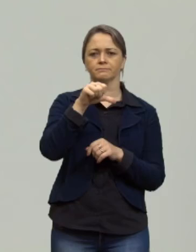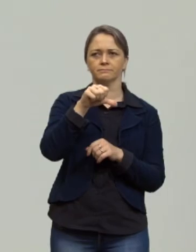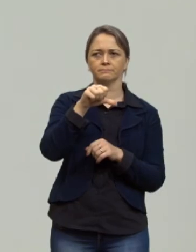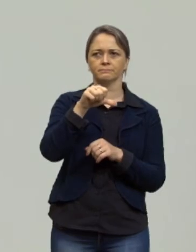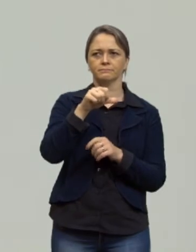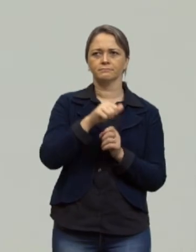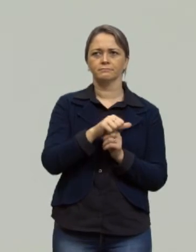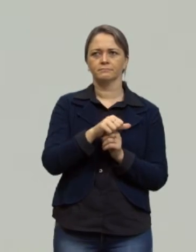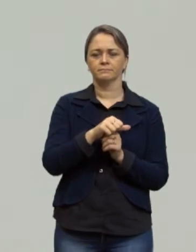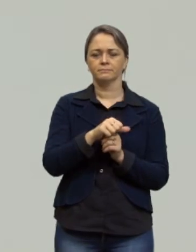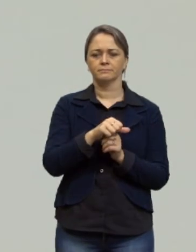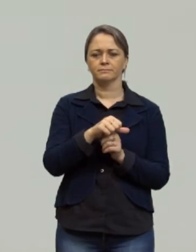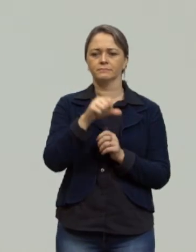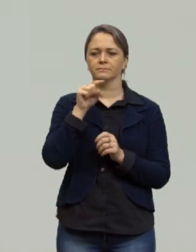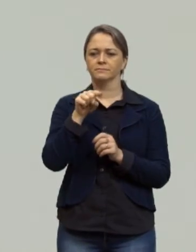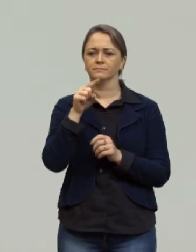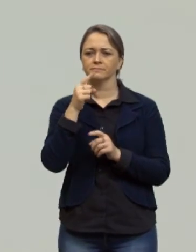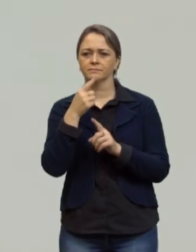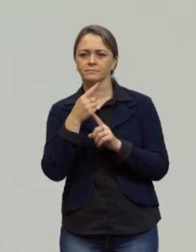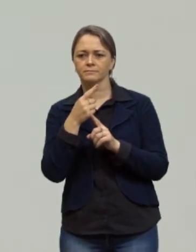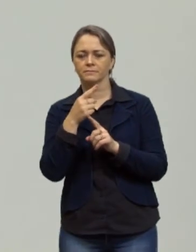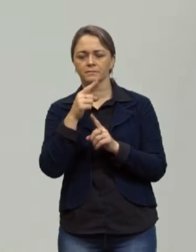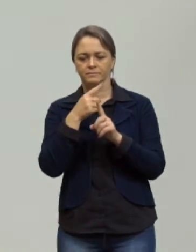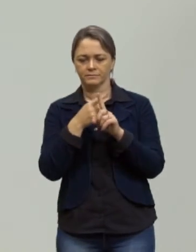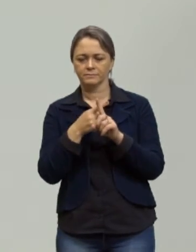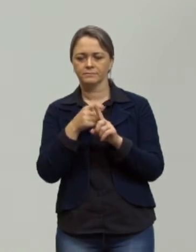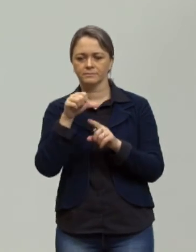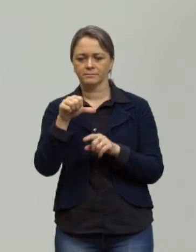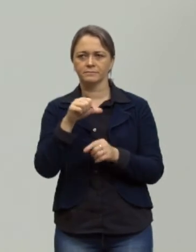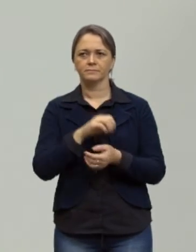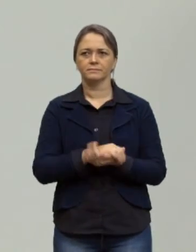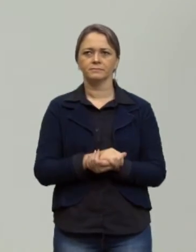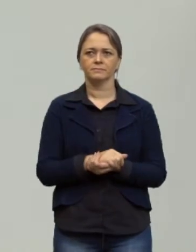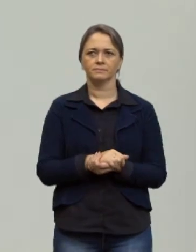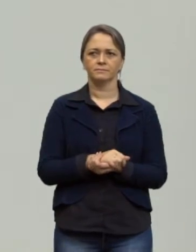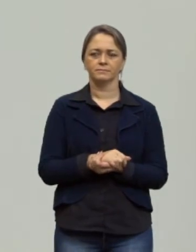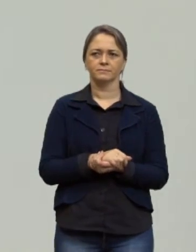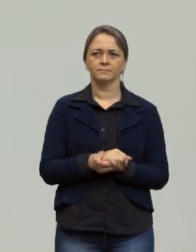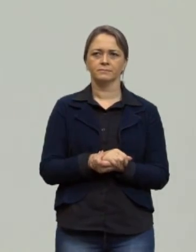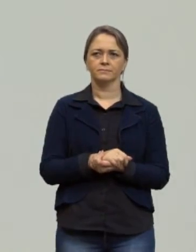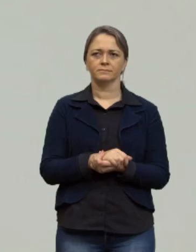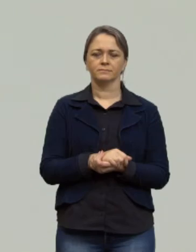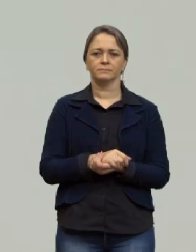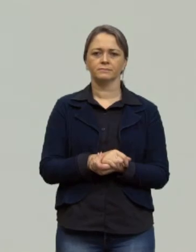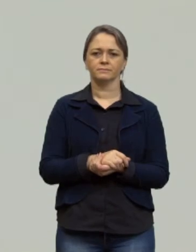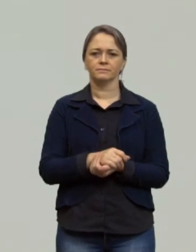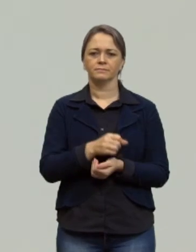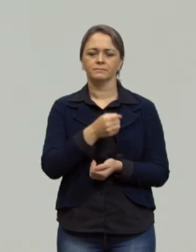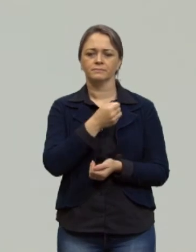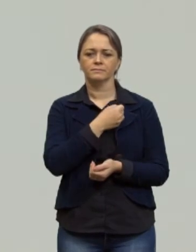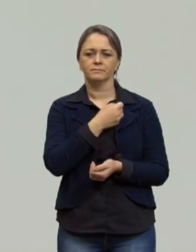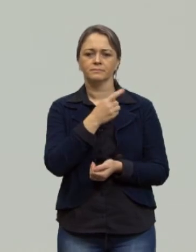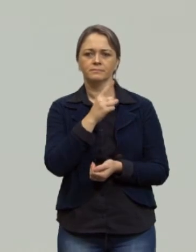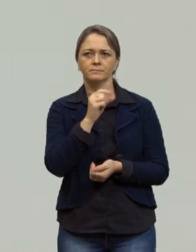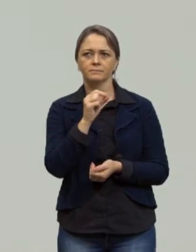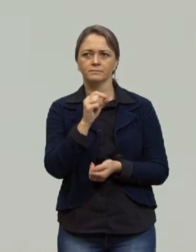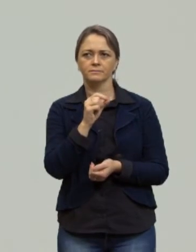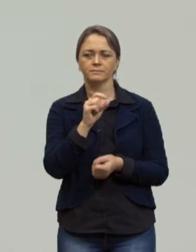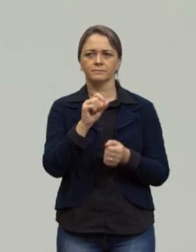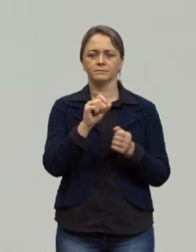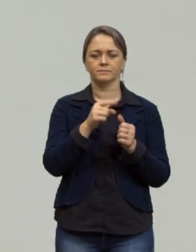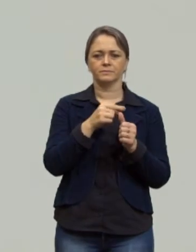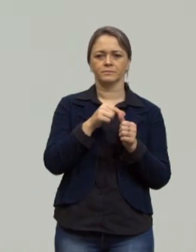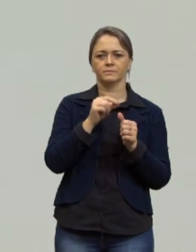vezes nove então quem é o décimo termo desta PA? multiplicação faz antes